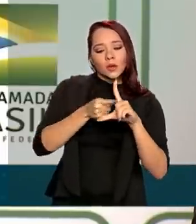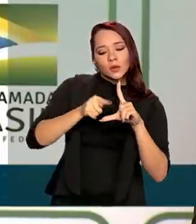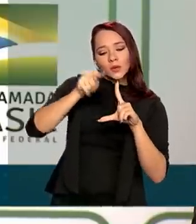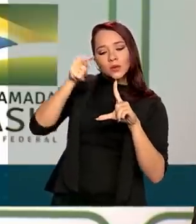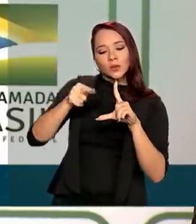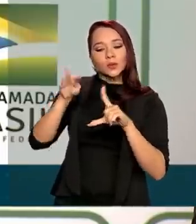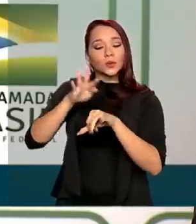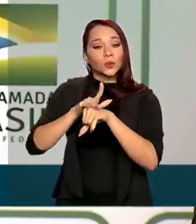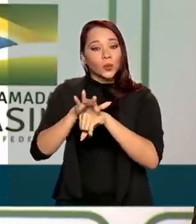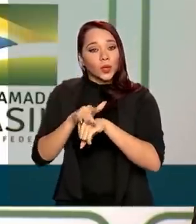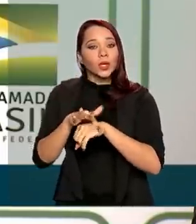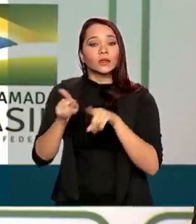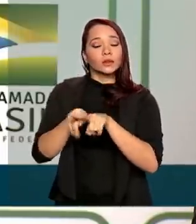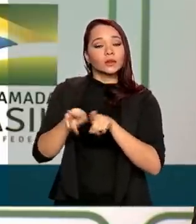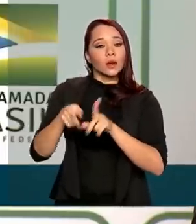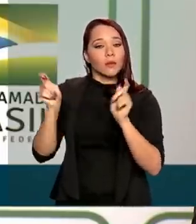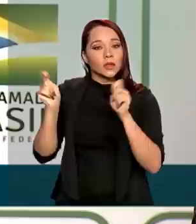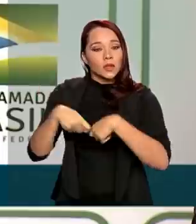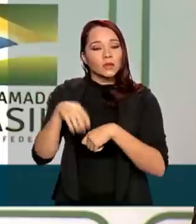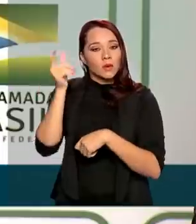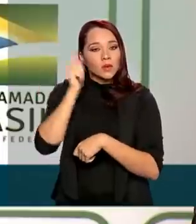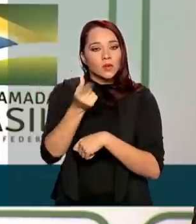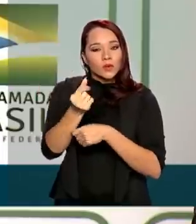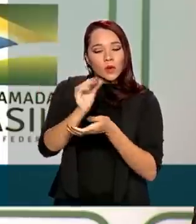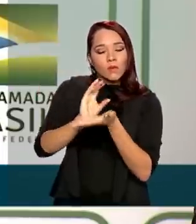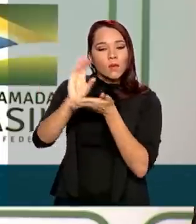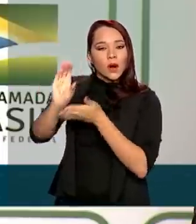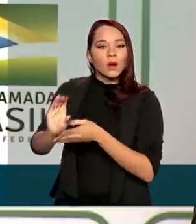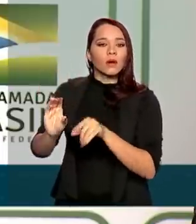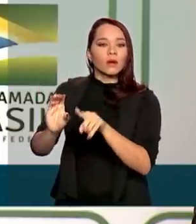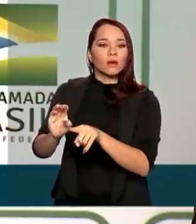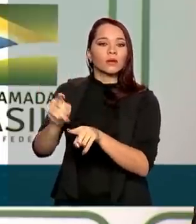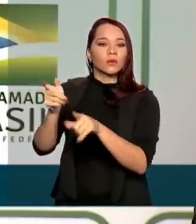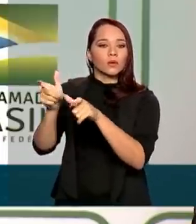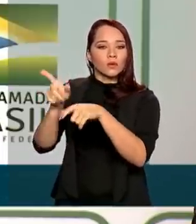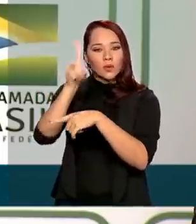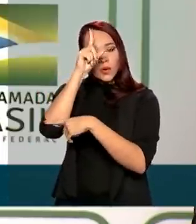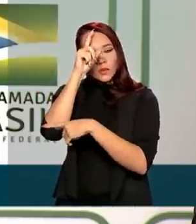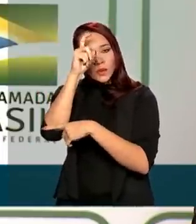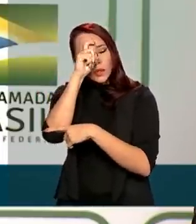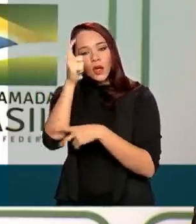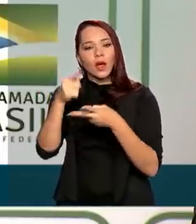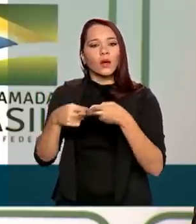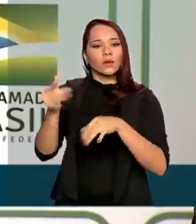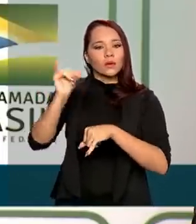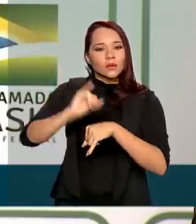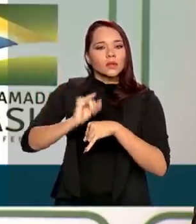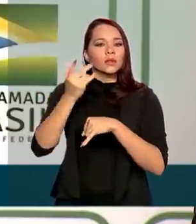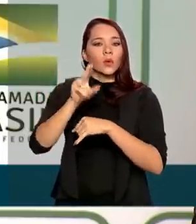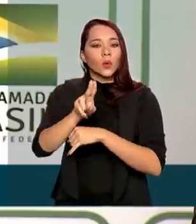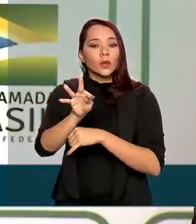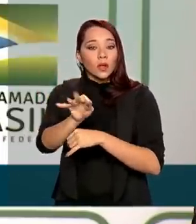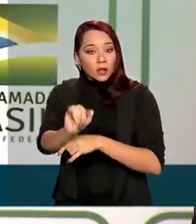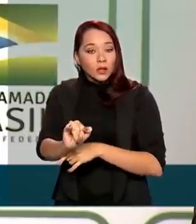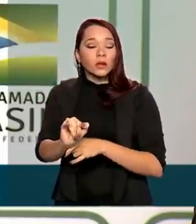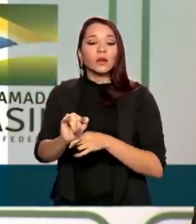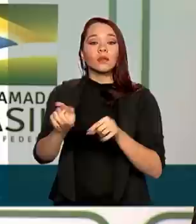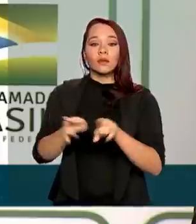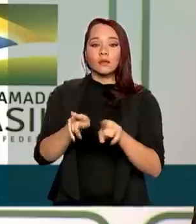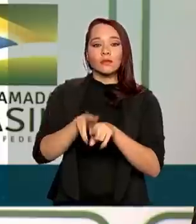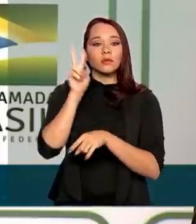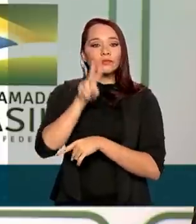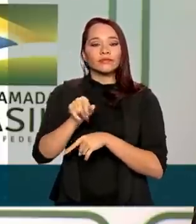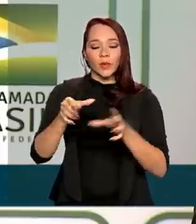capacidade de poder empregar esse insumo nos hospitais, nas unidades de terapia intensiva, a existência de